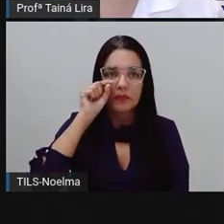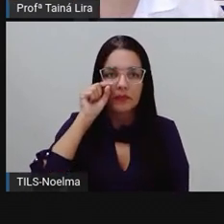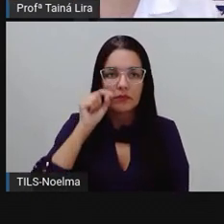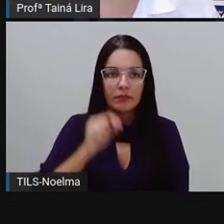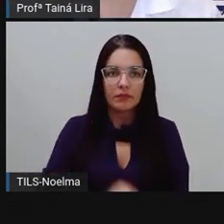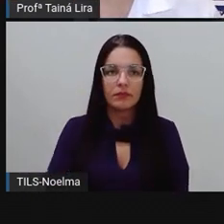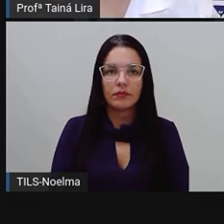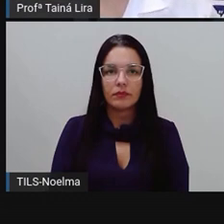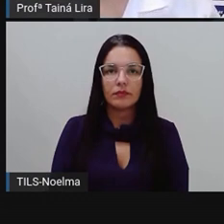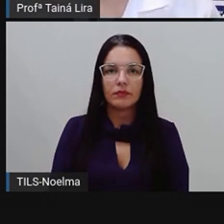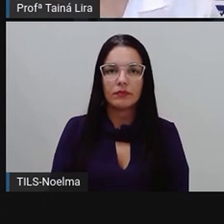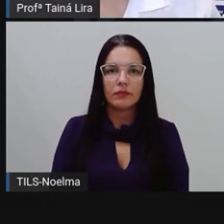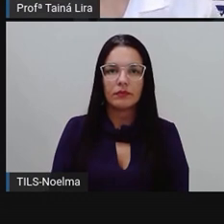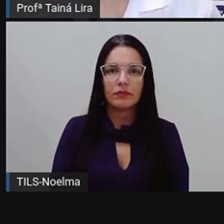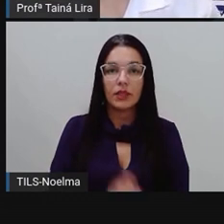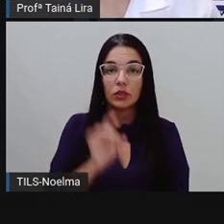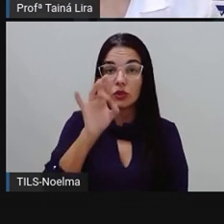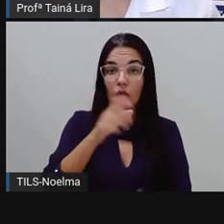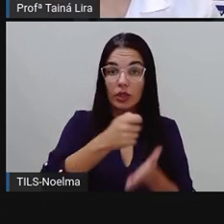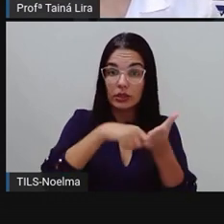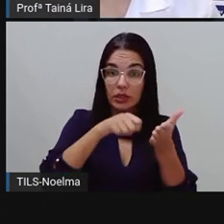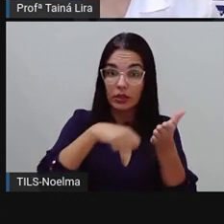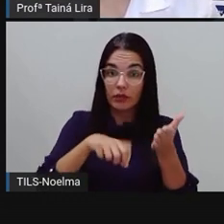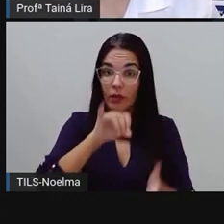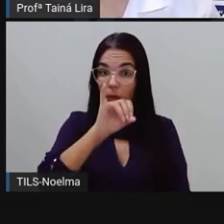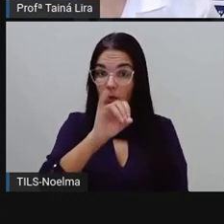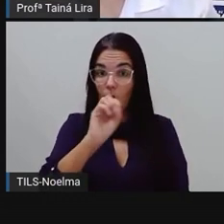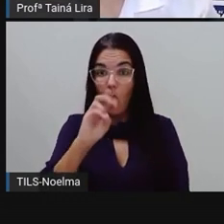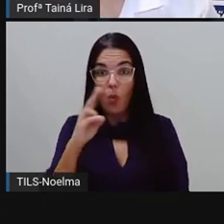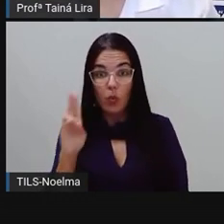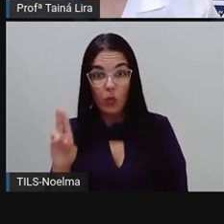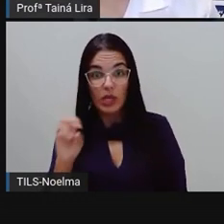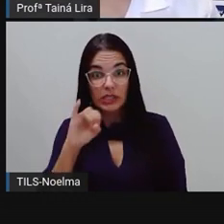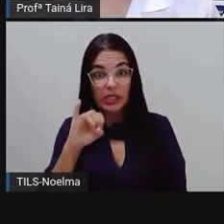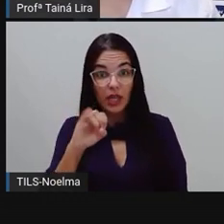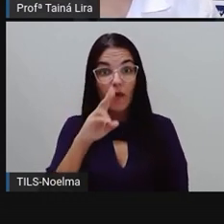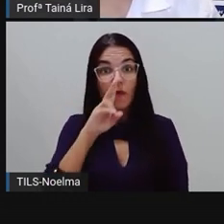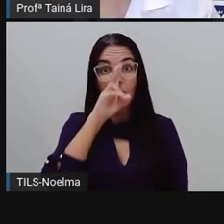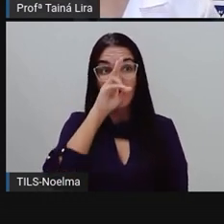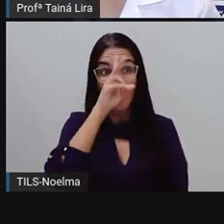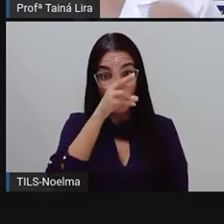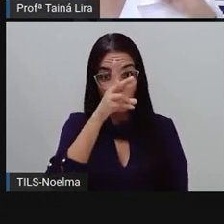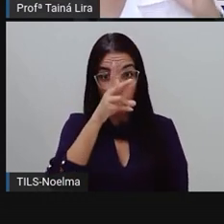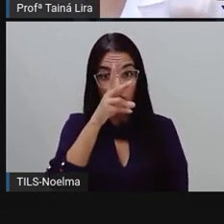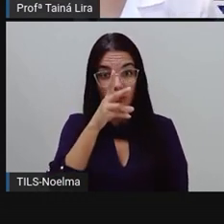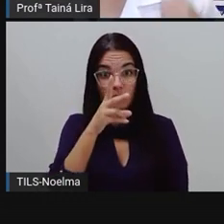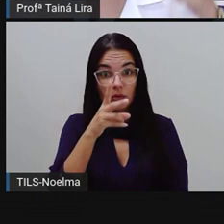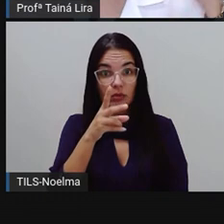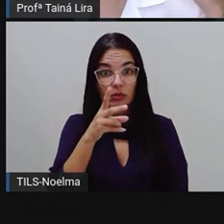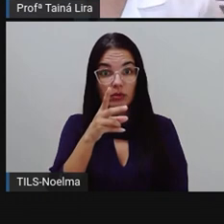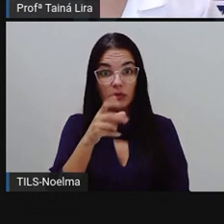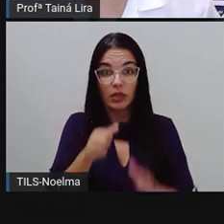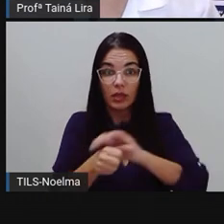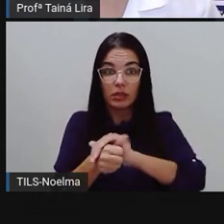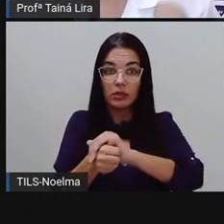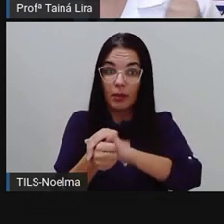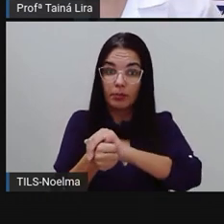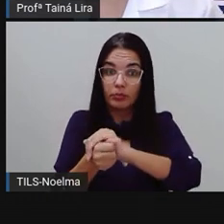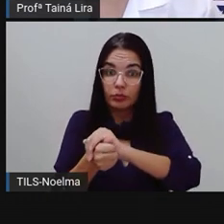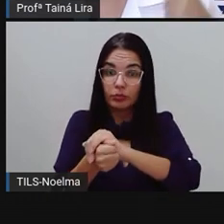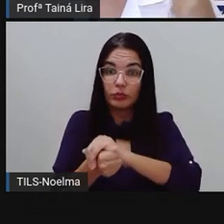eu escrevi com E. Só escrevemos com I ou U, se o som for forte, então, jabuti,